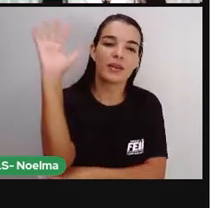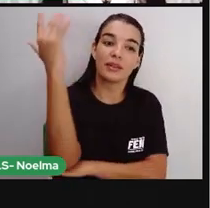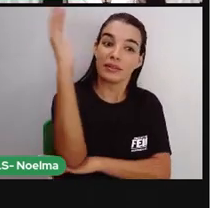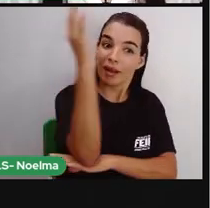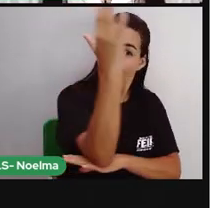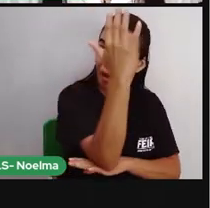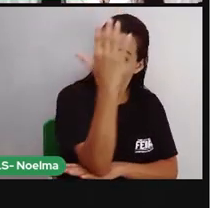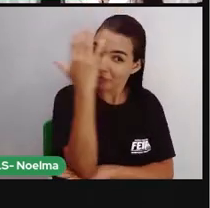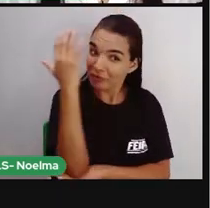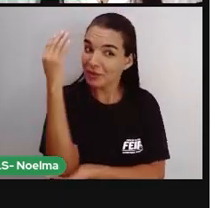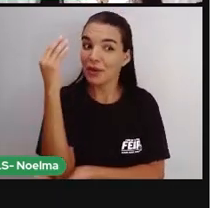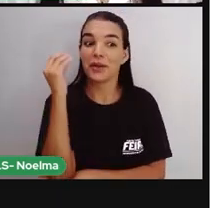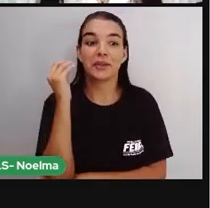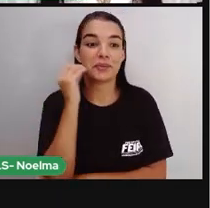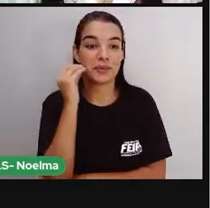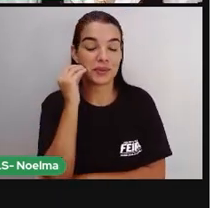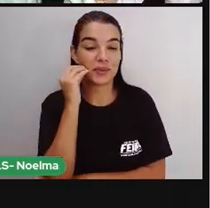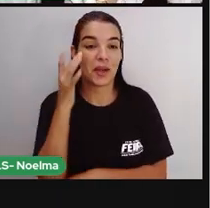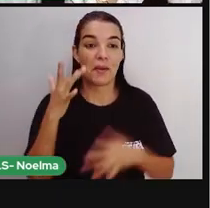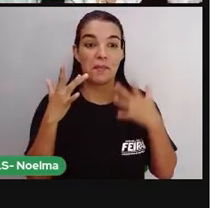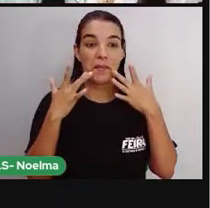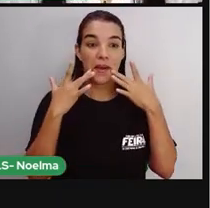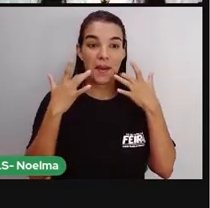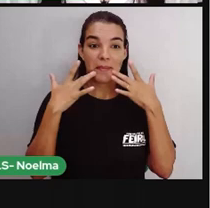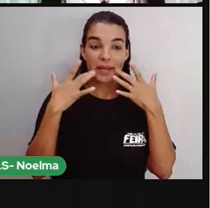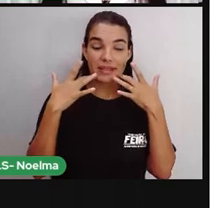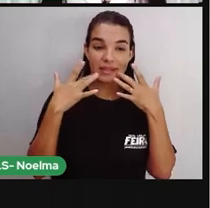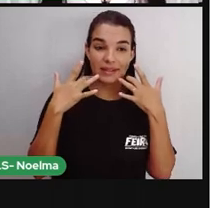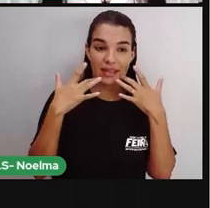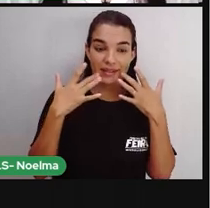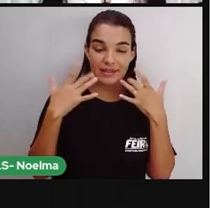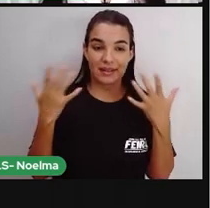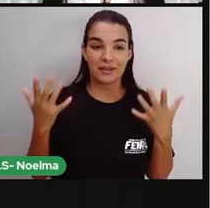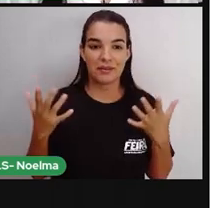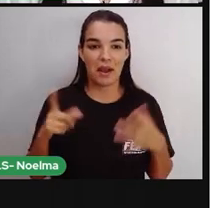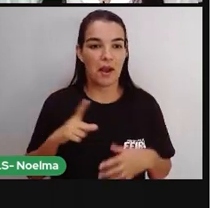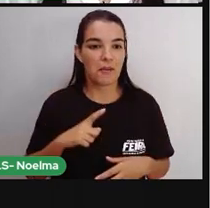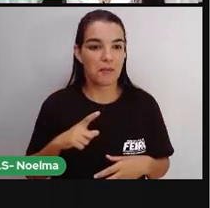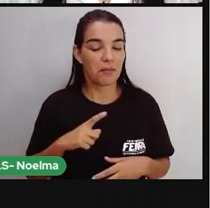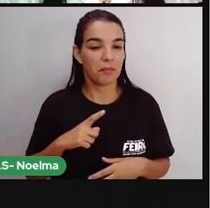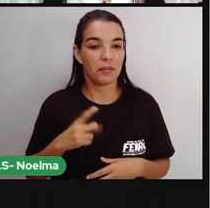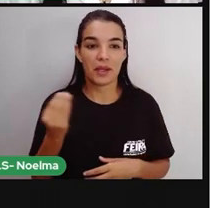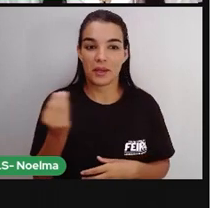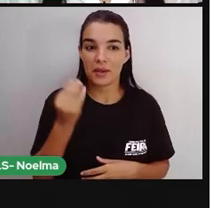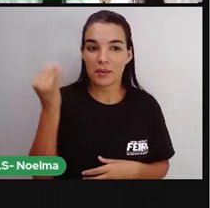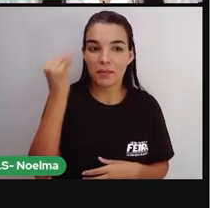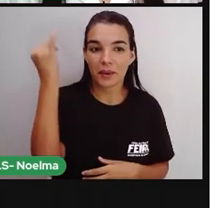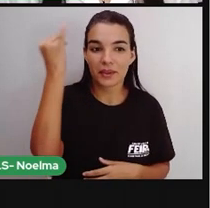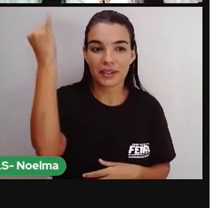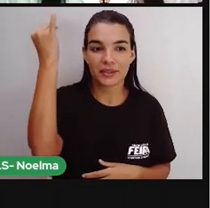do Brasil. Tem esses símbolos aí no dinheiro, que tem uma representação para a gente, né?